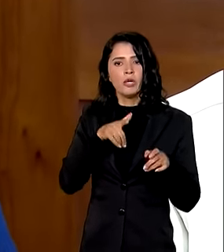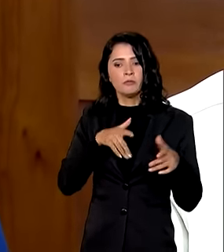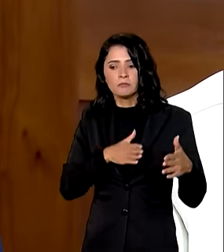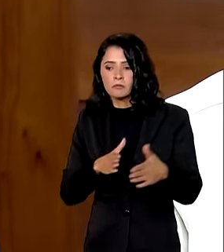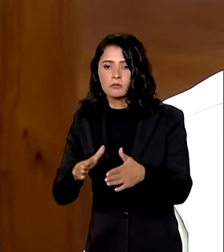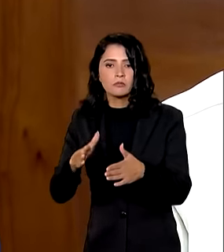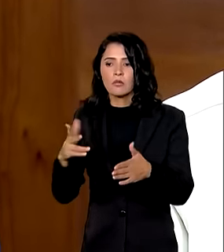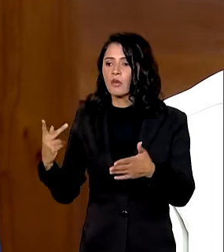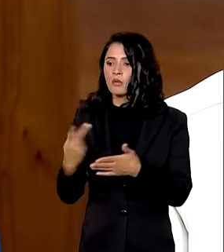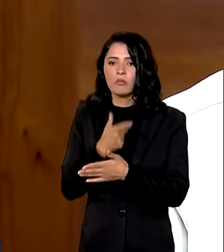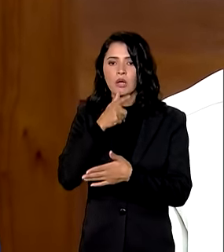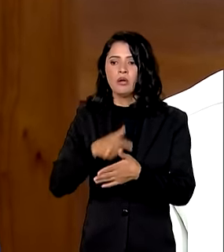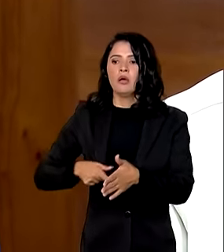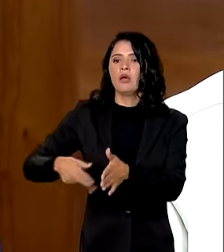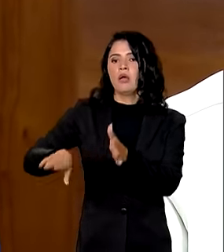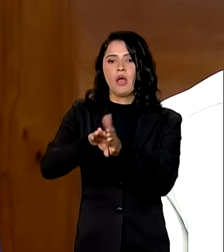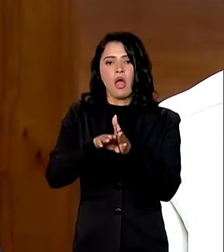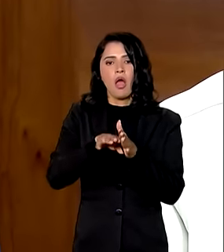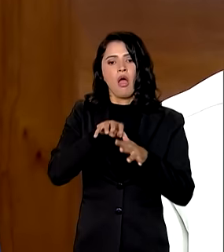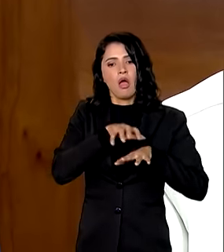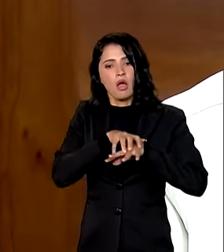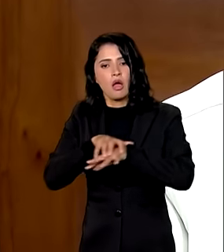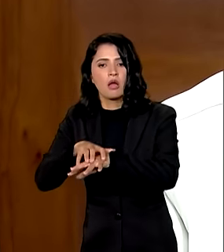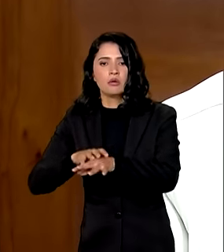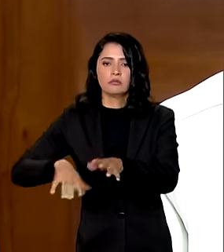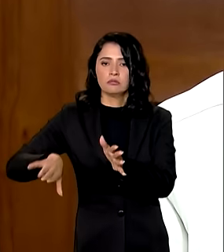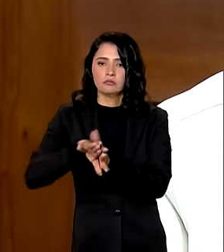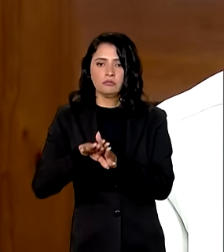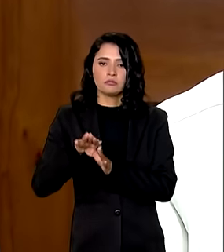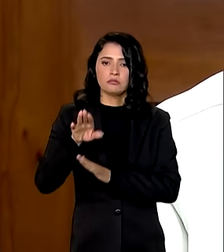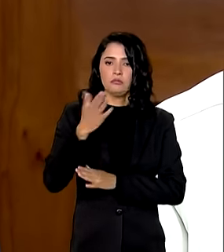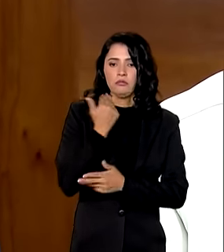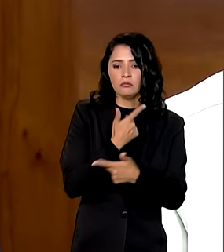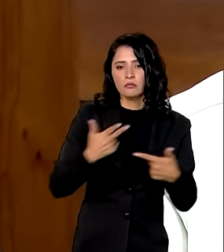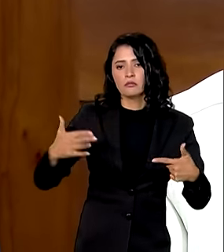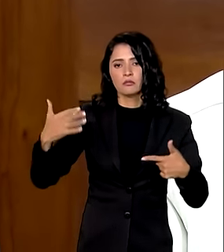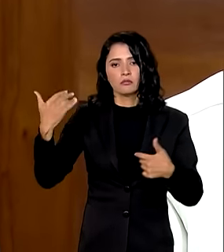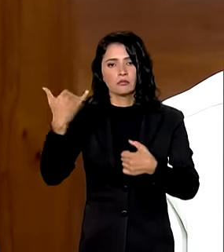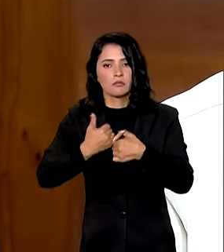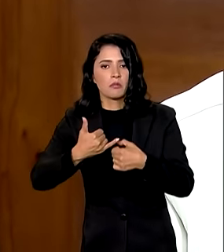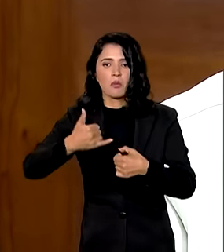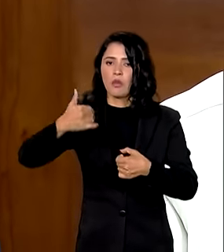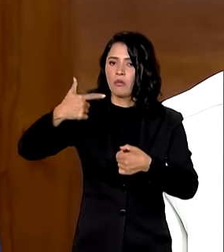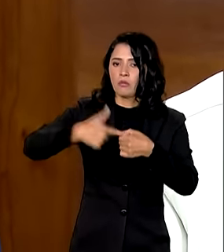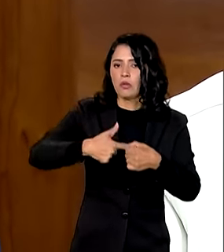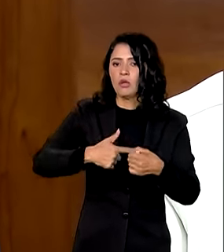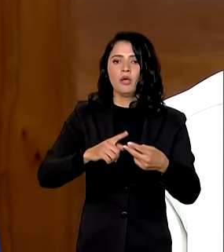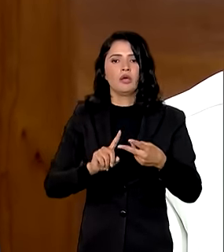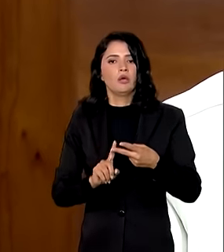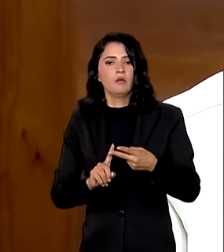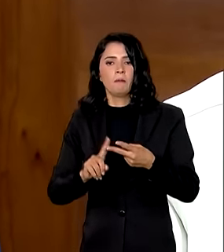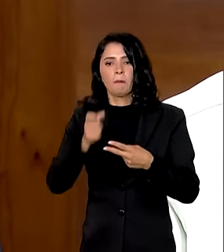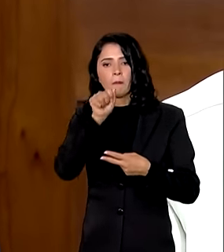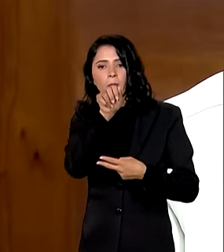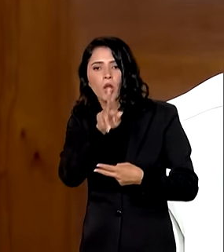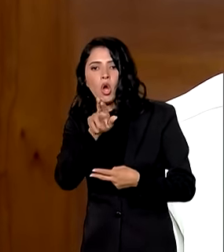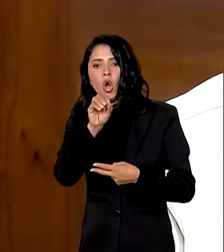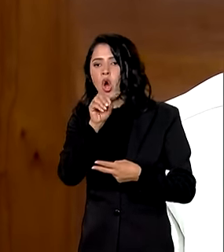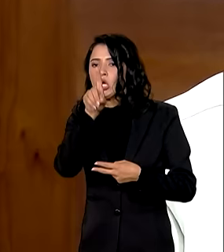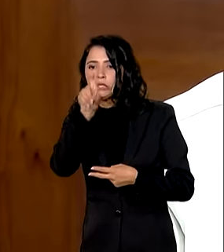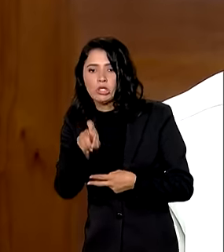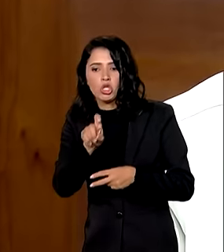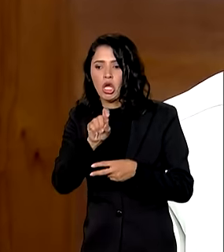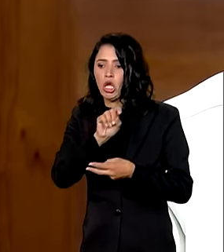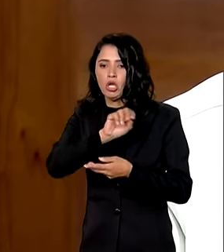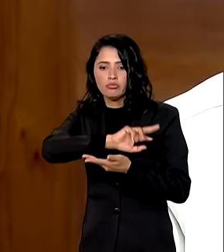alimentos, chegar combustível, chegar oxigênio, aquilo